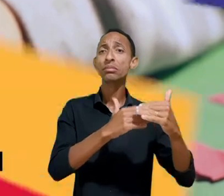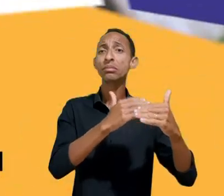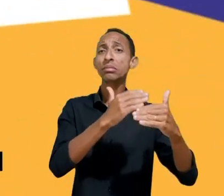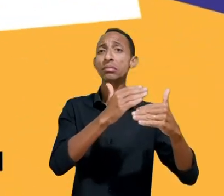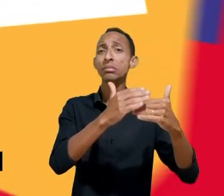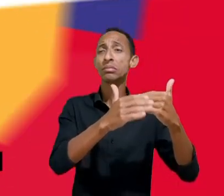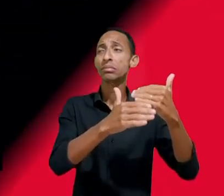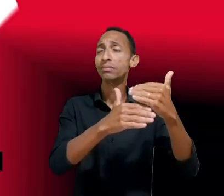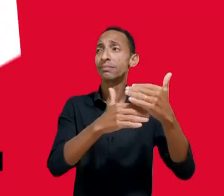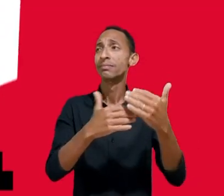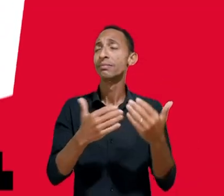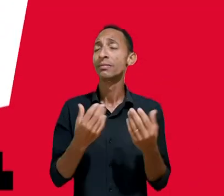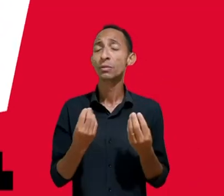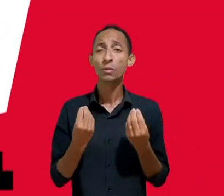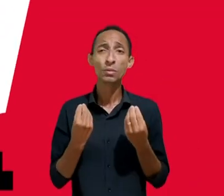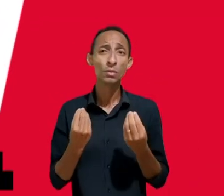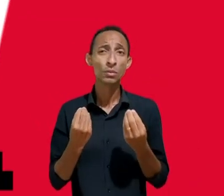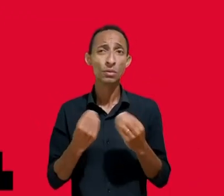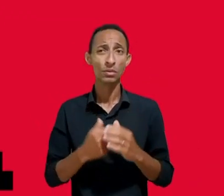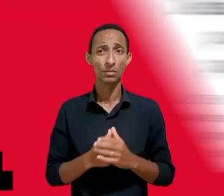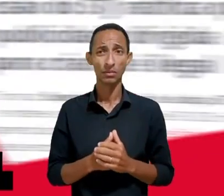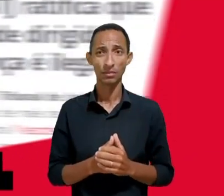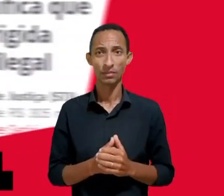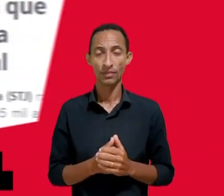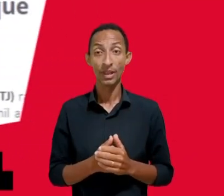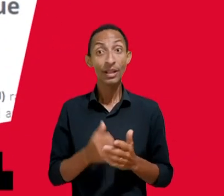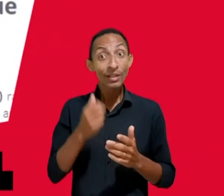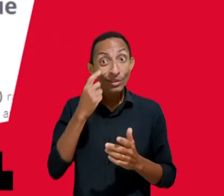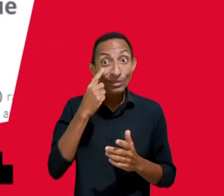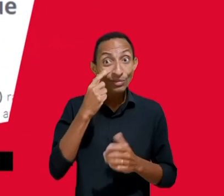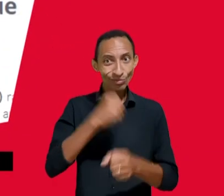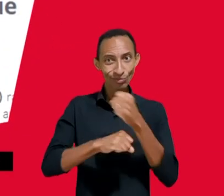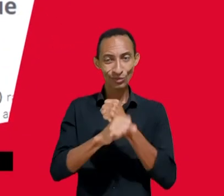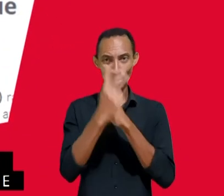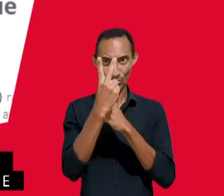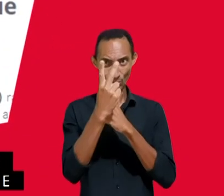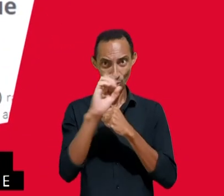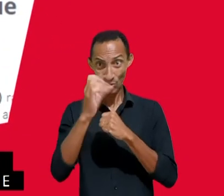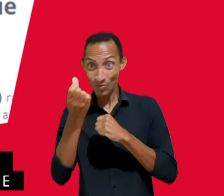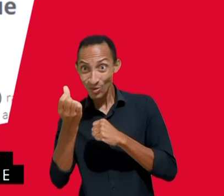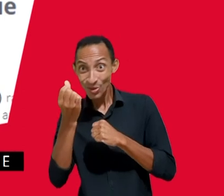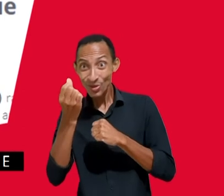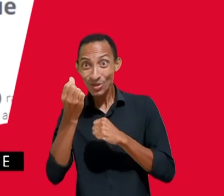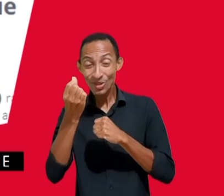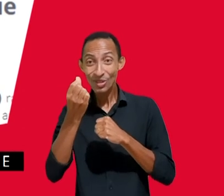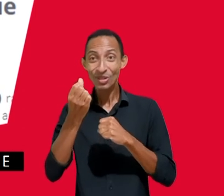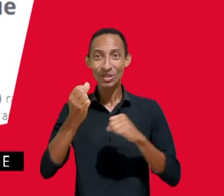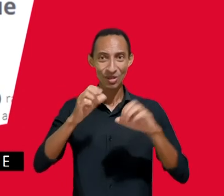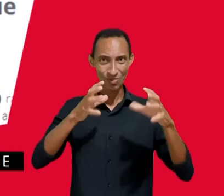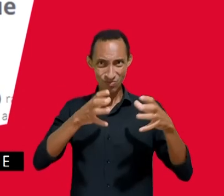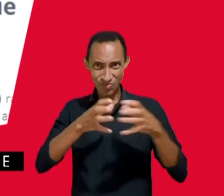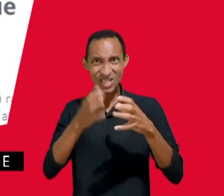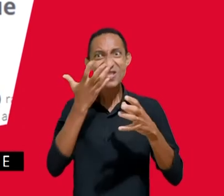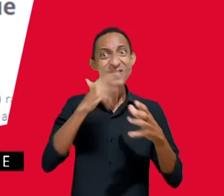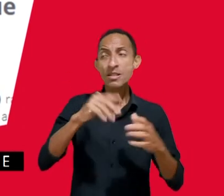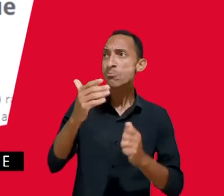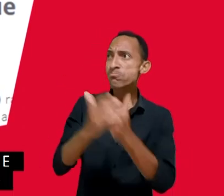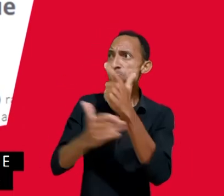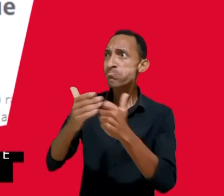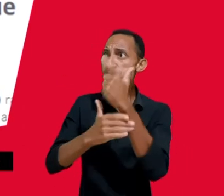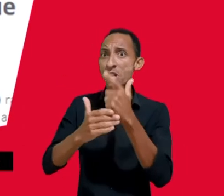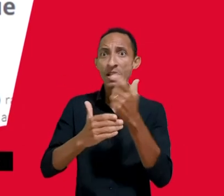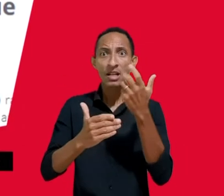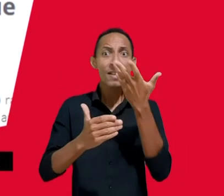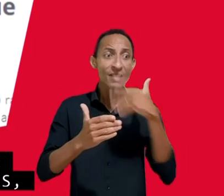por isso desde 2006 o criança e consumo atua para garantir infâncias seguras tanto no offline quanto no